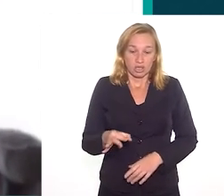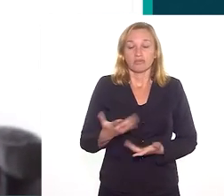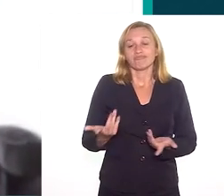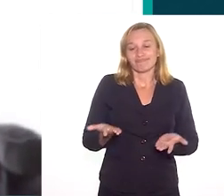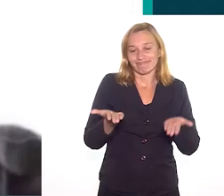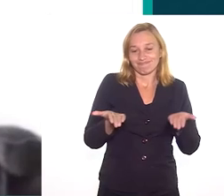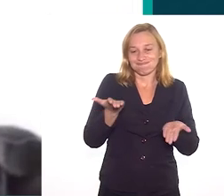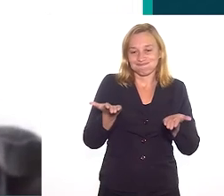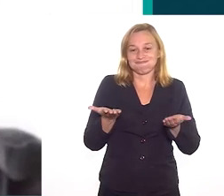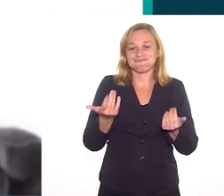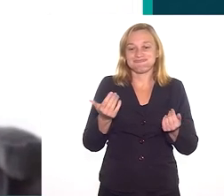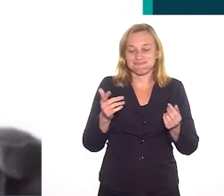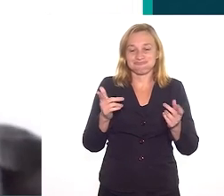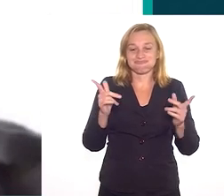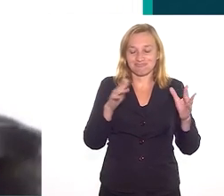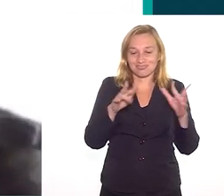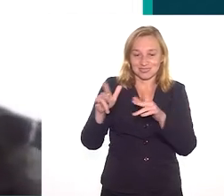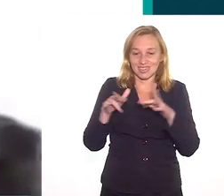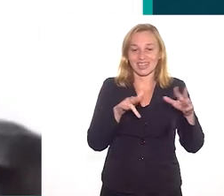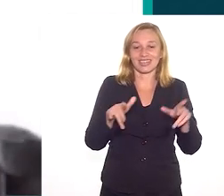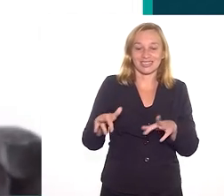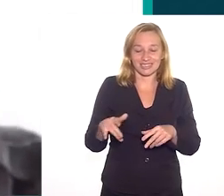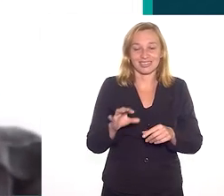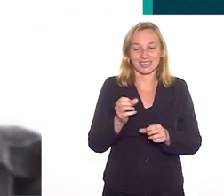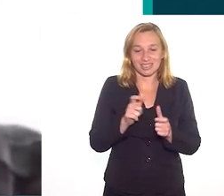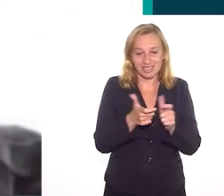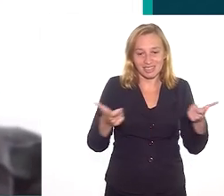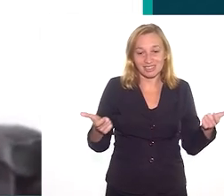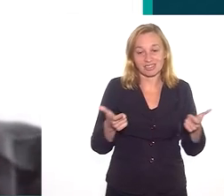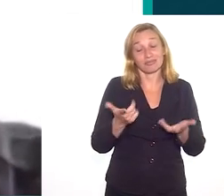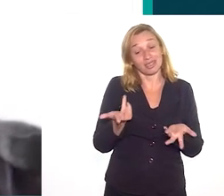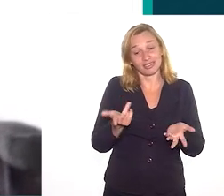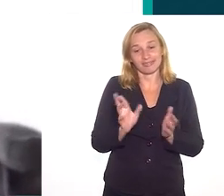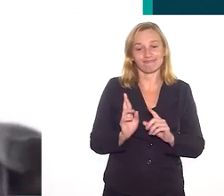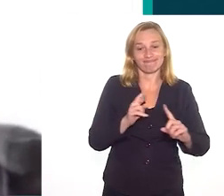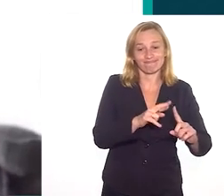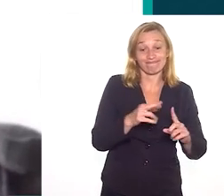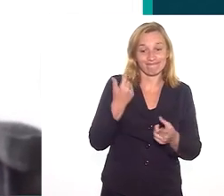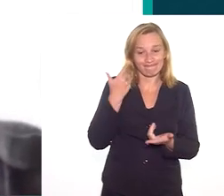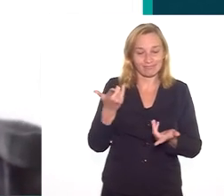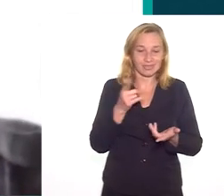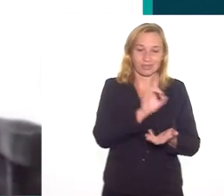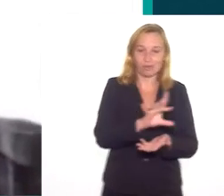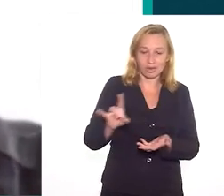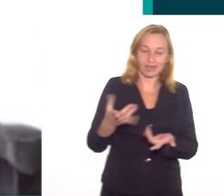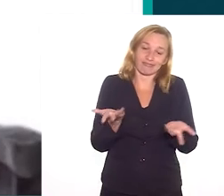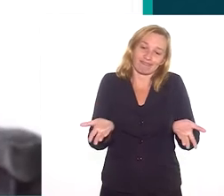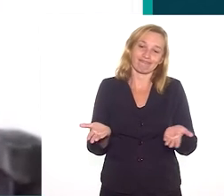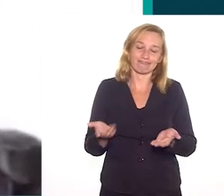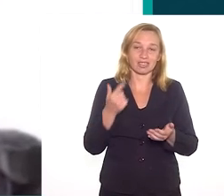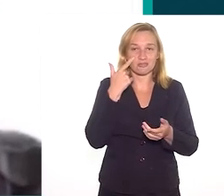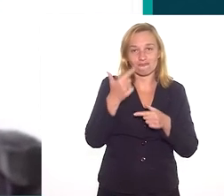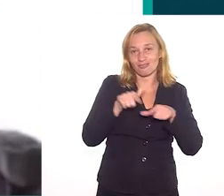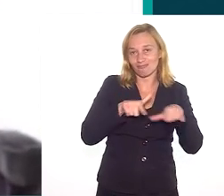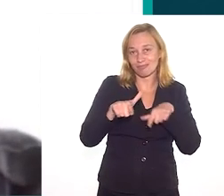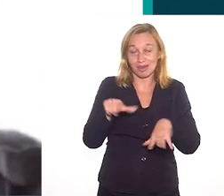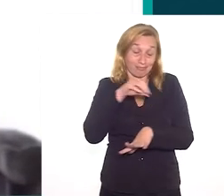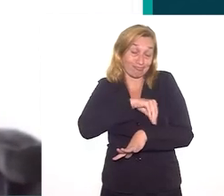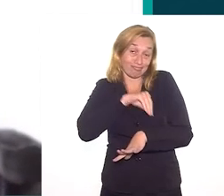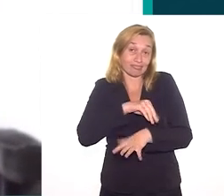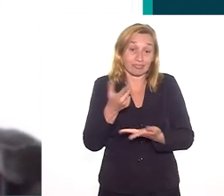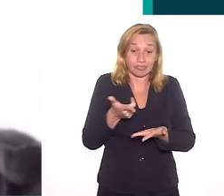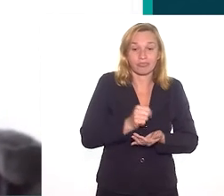22%. Então, tem uma discrepância grande, mas que se repete em qualquer indicador que a gente observe